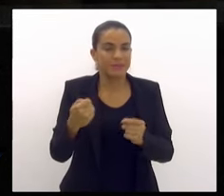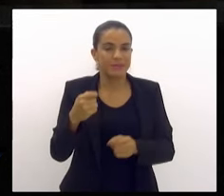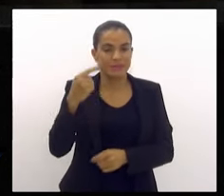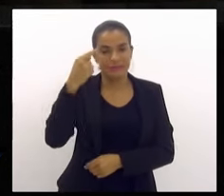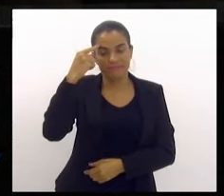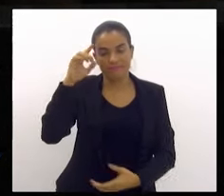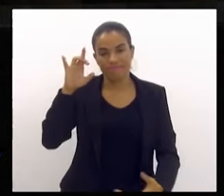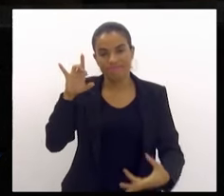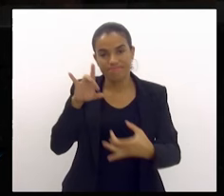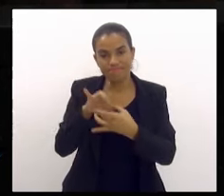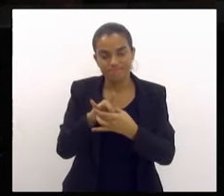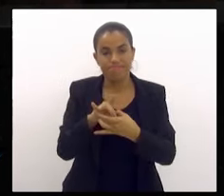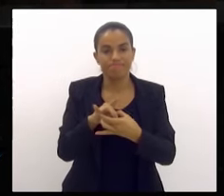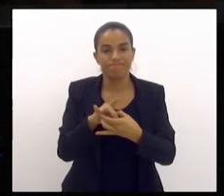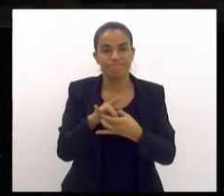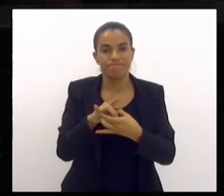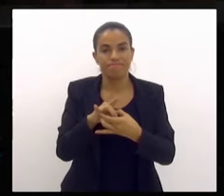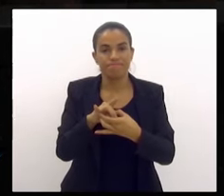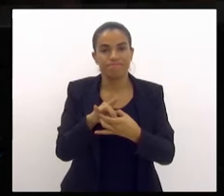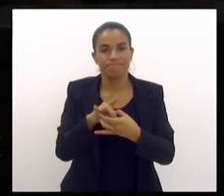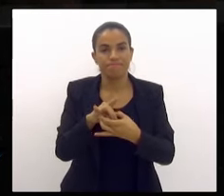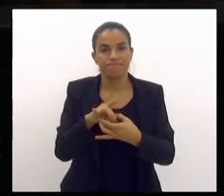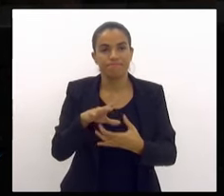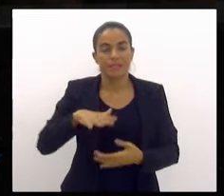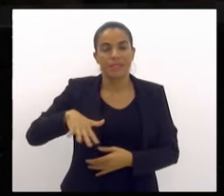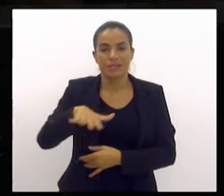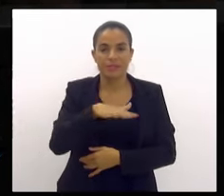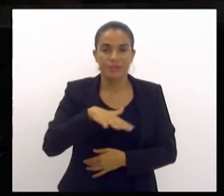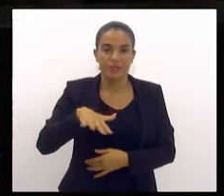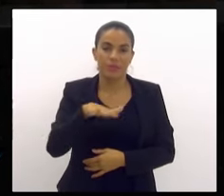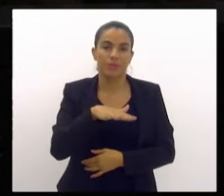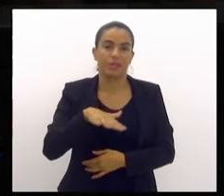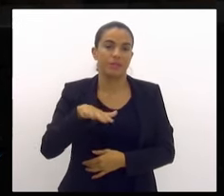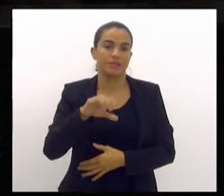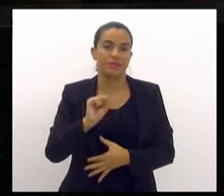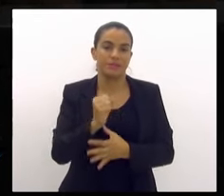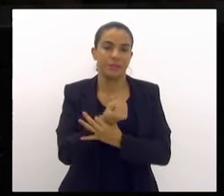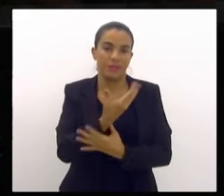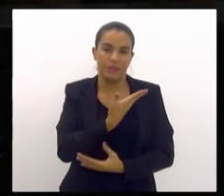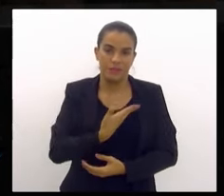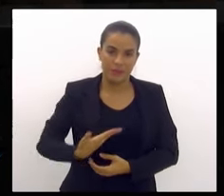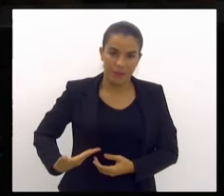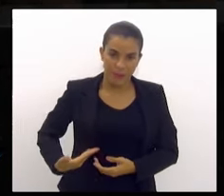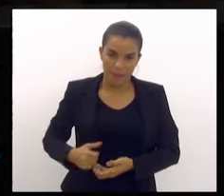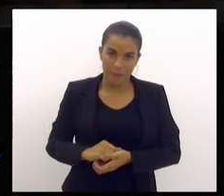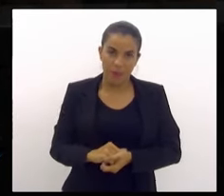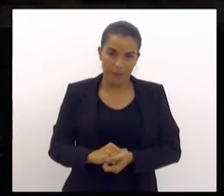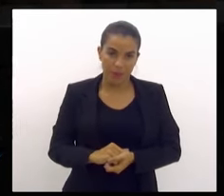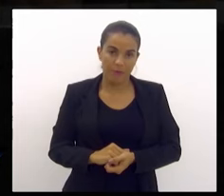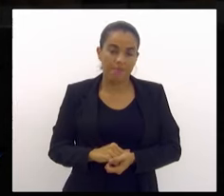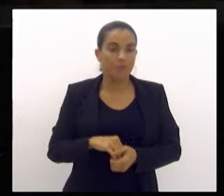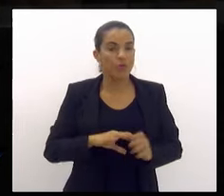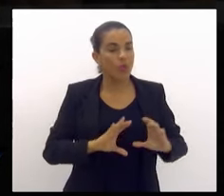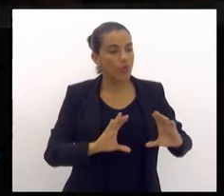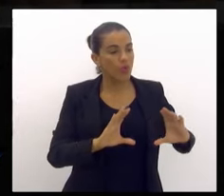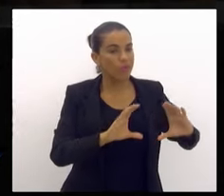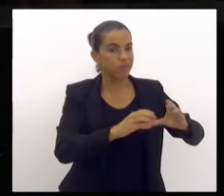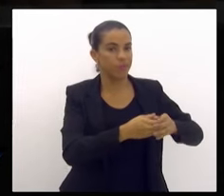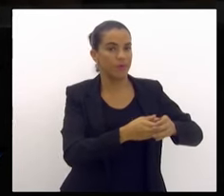à questão da segurança pública com os efetivos,